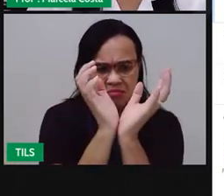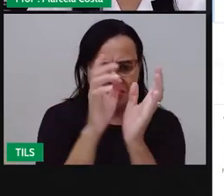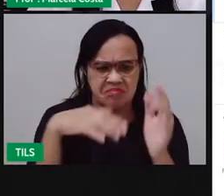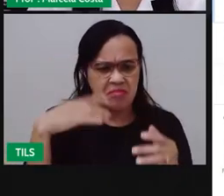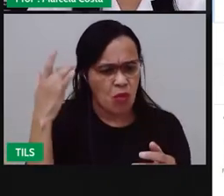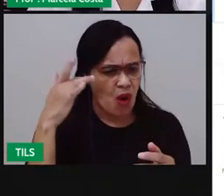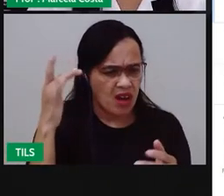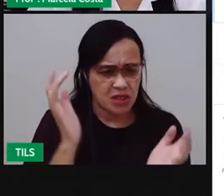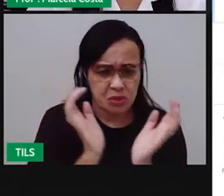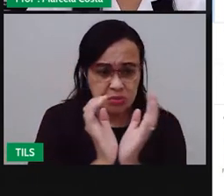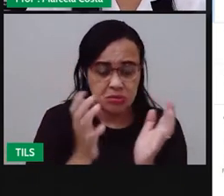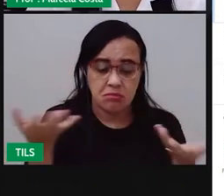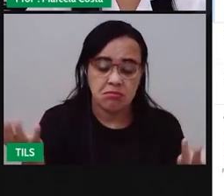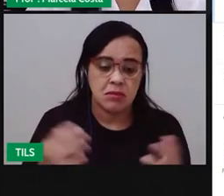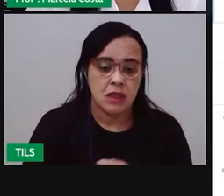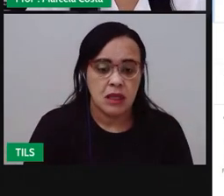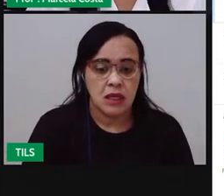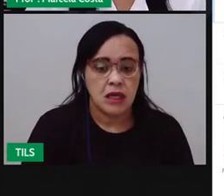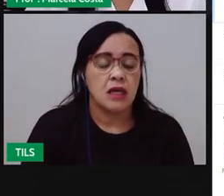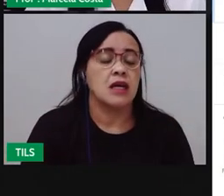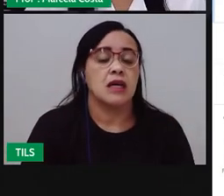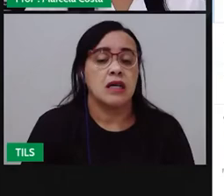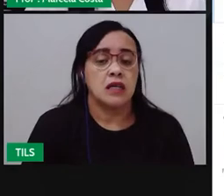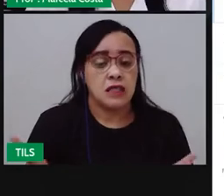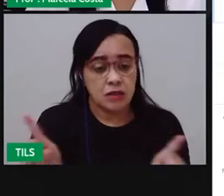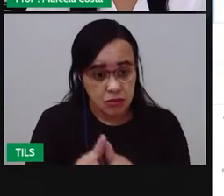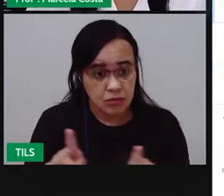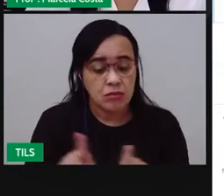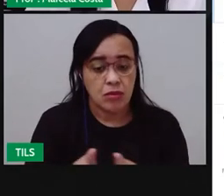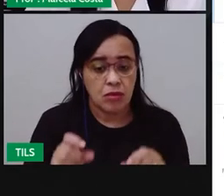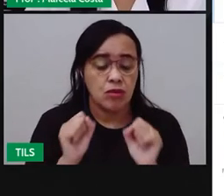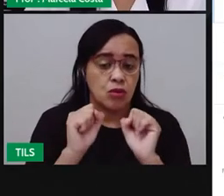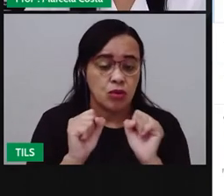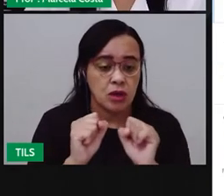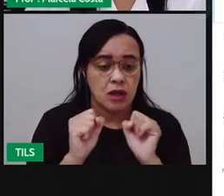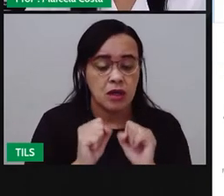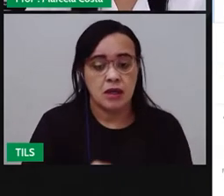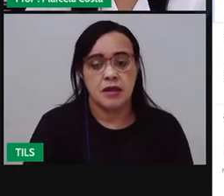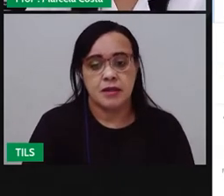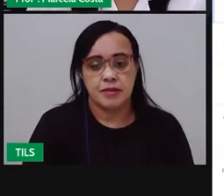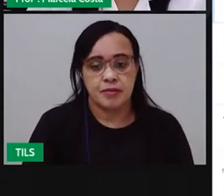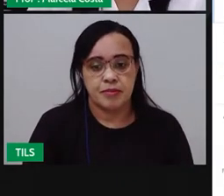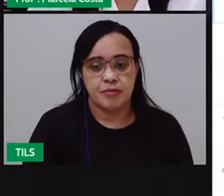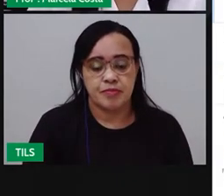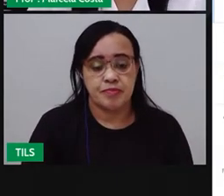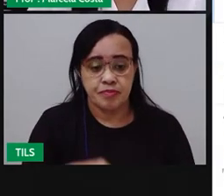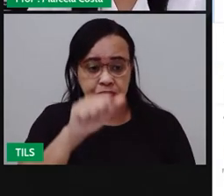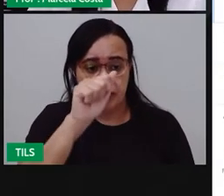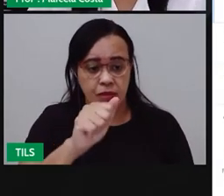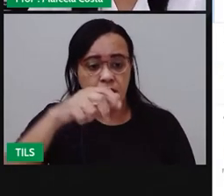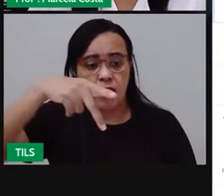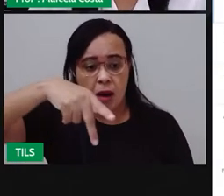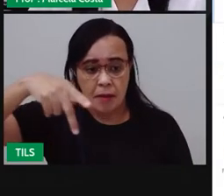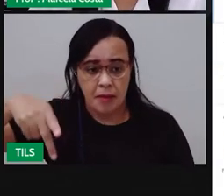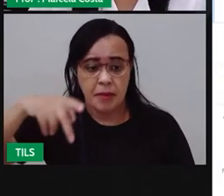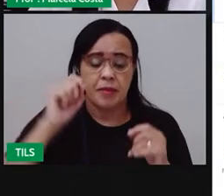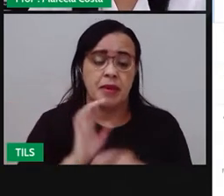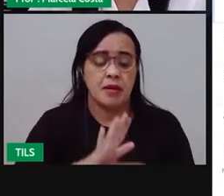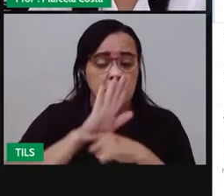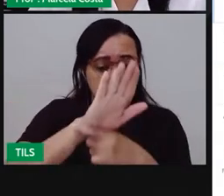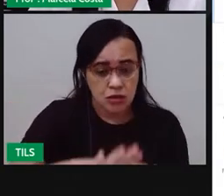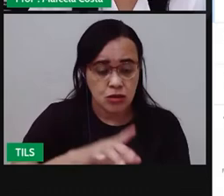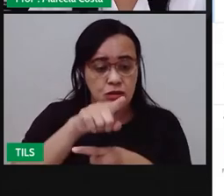Cidade. Está vendo? Você pode utilizar o aplicativo para se localizar aqui na cidade.